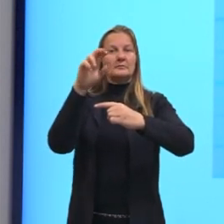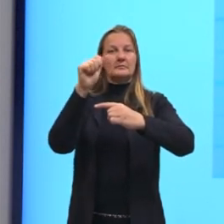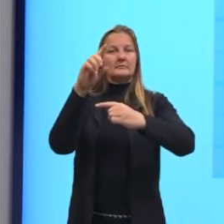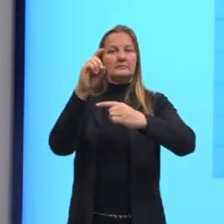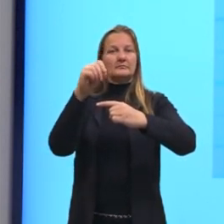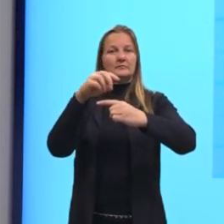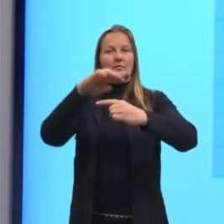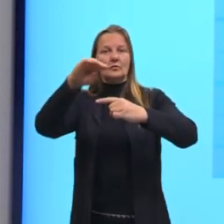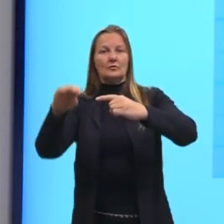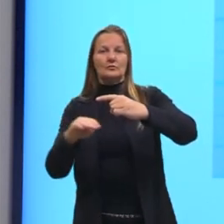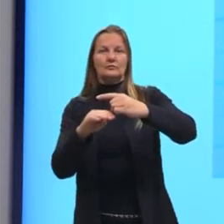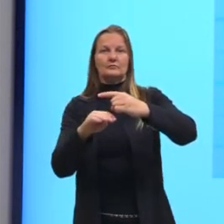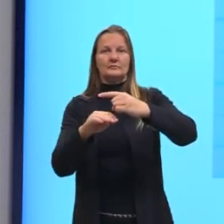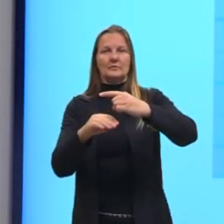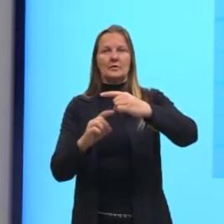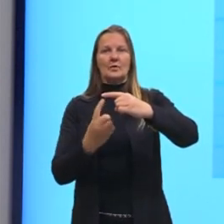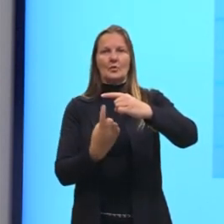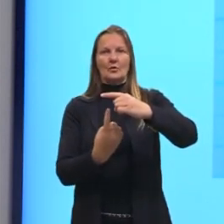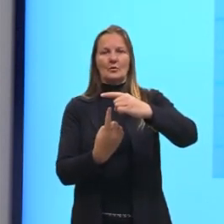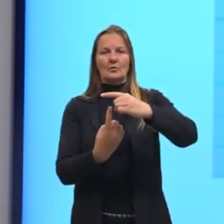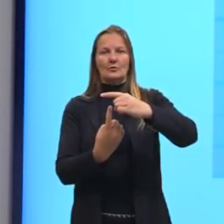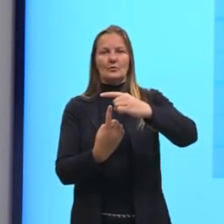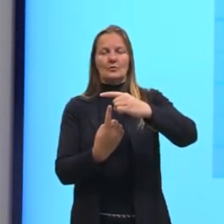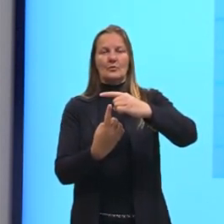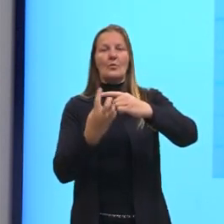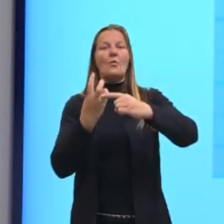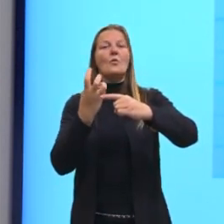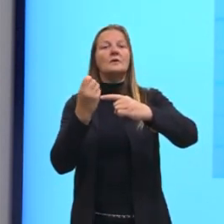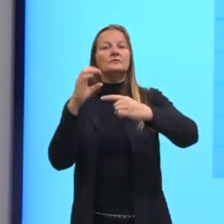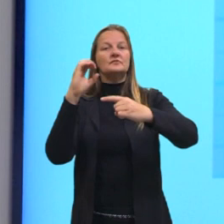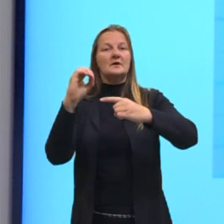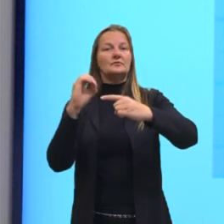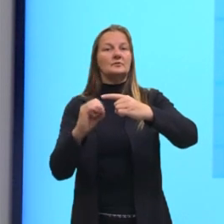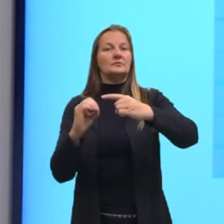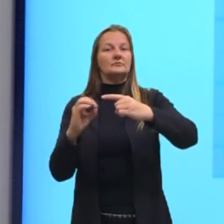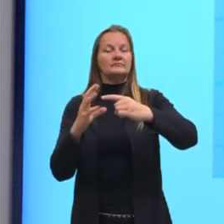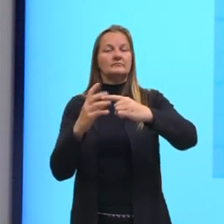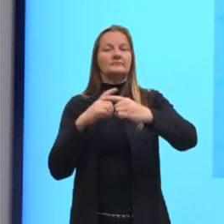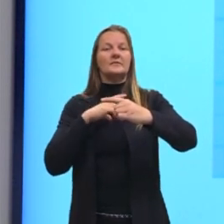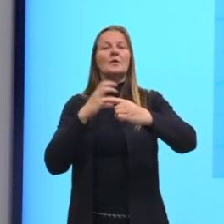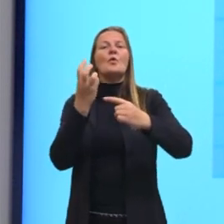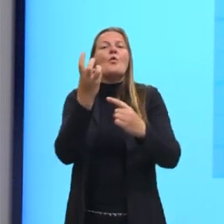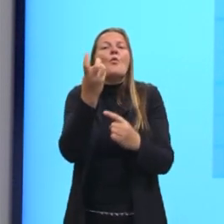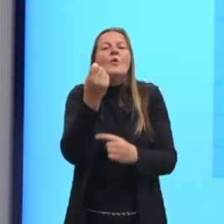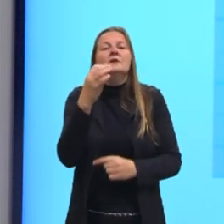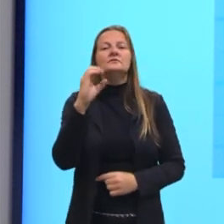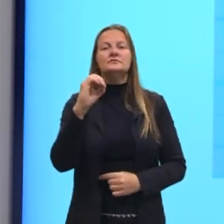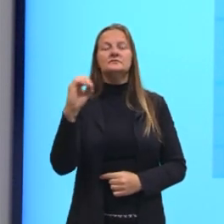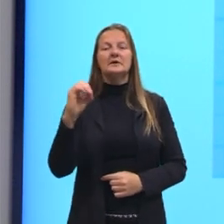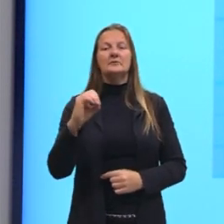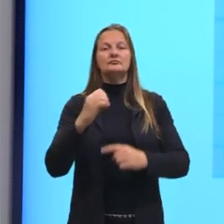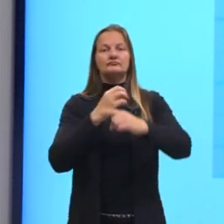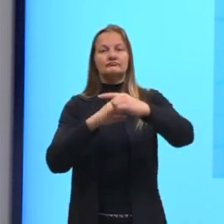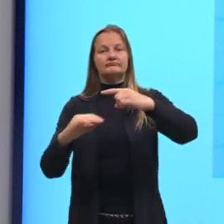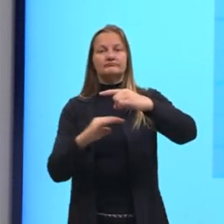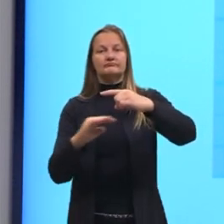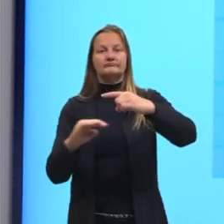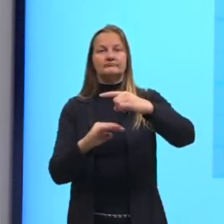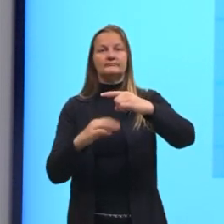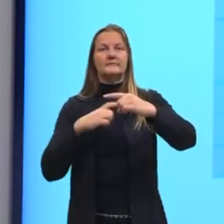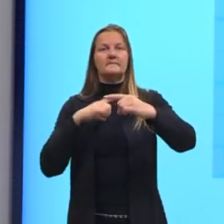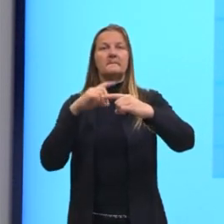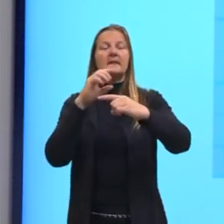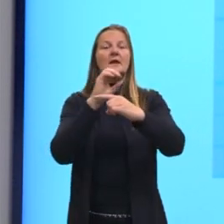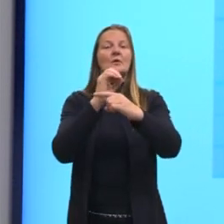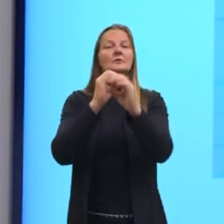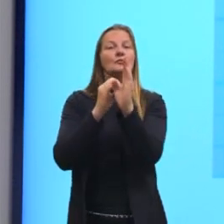sempre vai ser o número 1 acompanhado de zeros. Esse tanto de zeros que tem no denominador representa